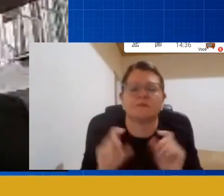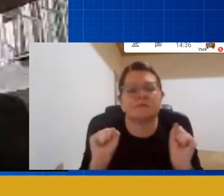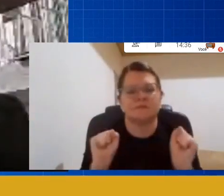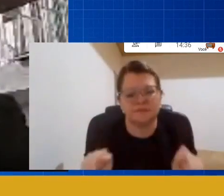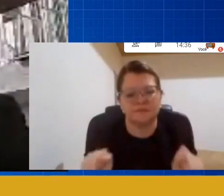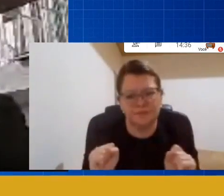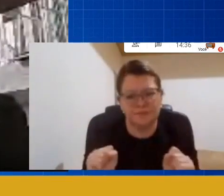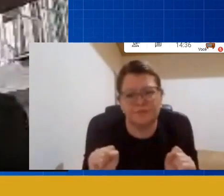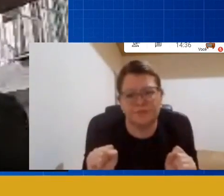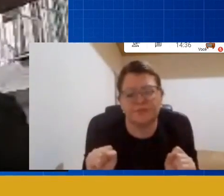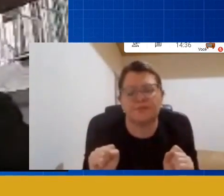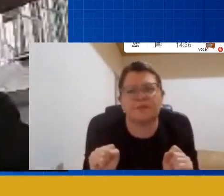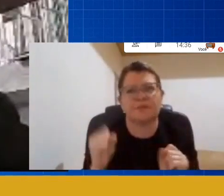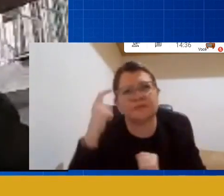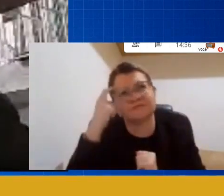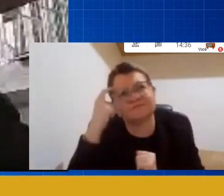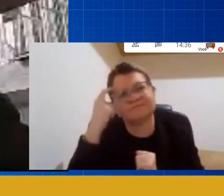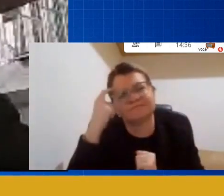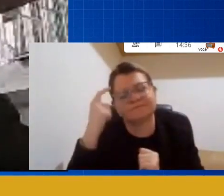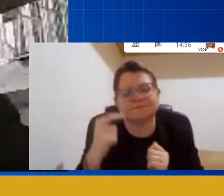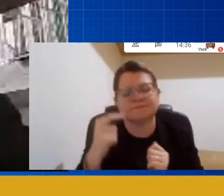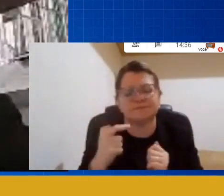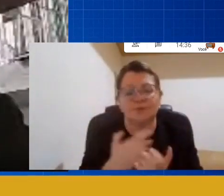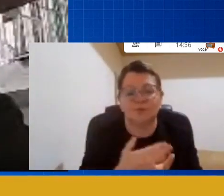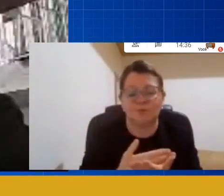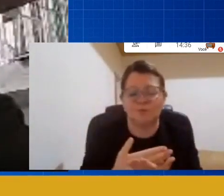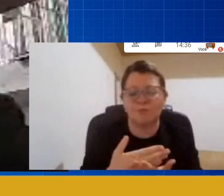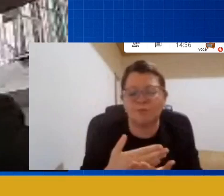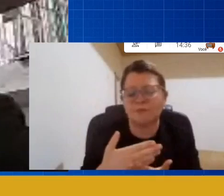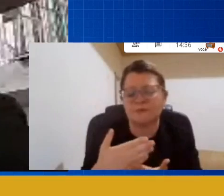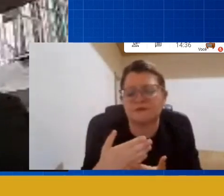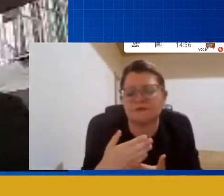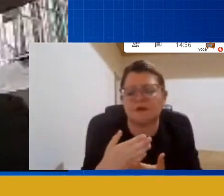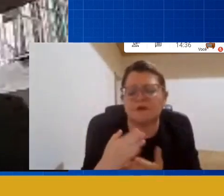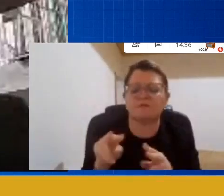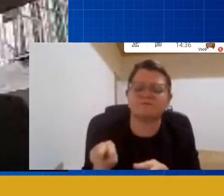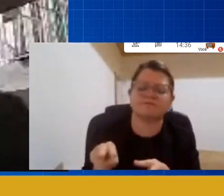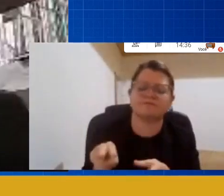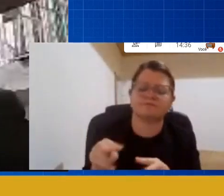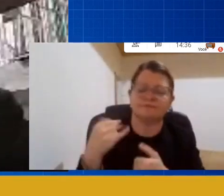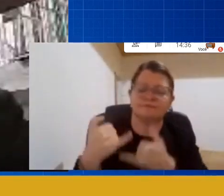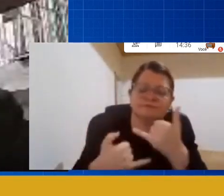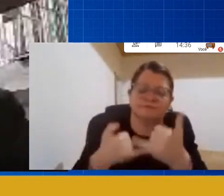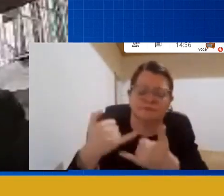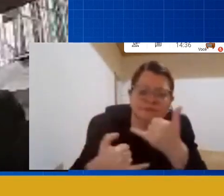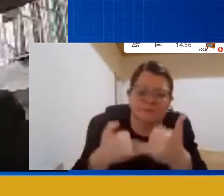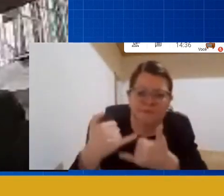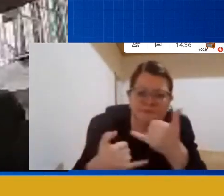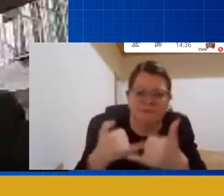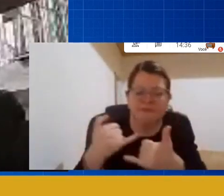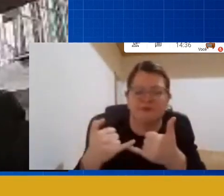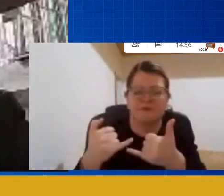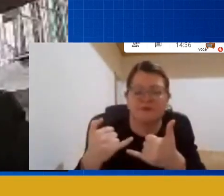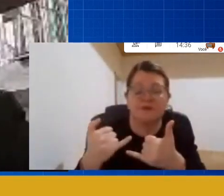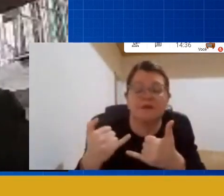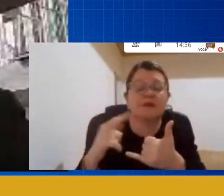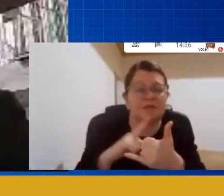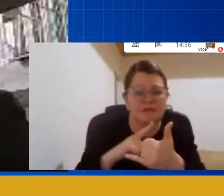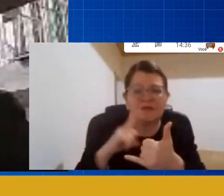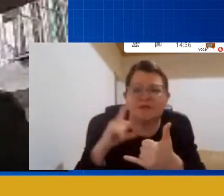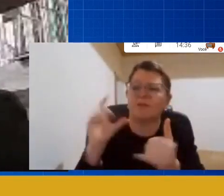disso aí começar a pensar esse brincar como algo que é estrutural na vida da criança